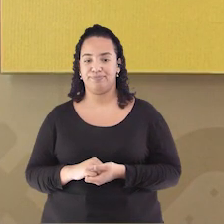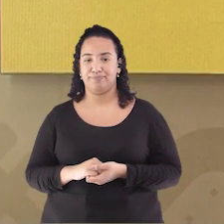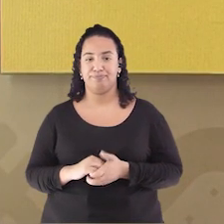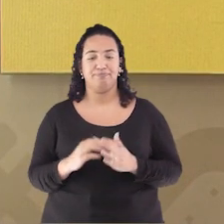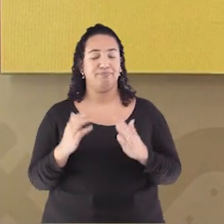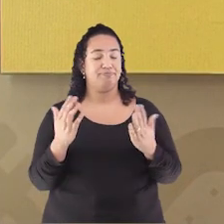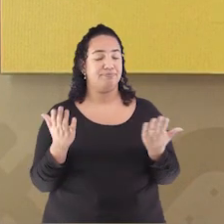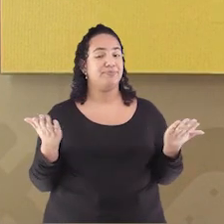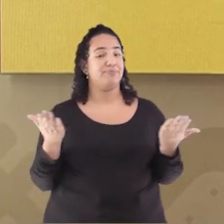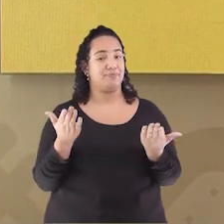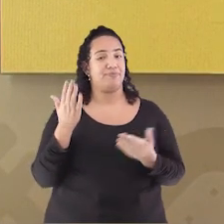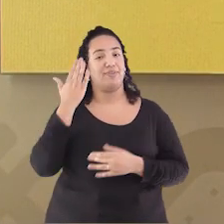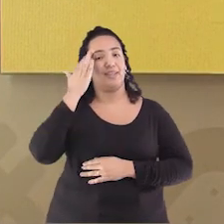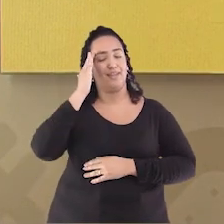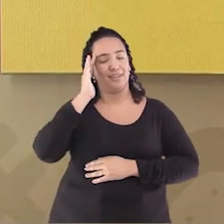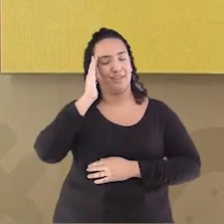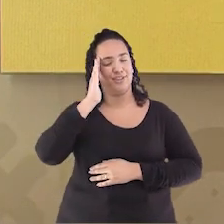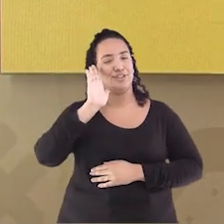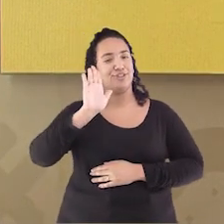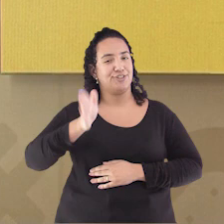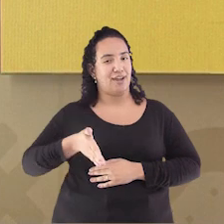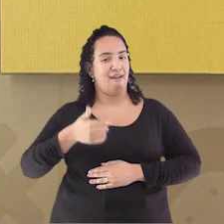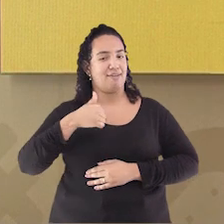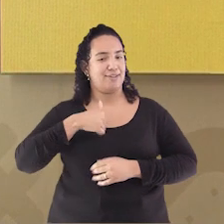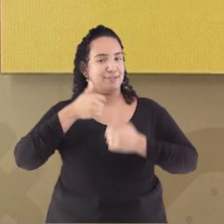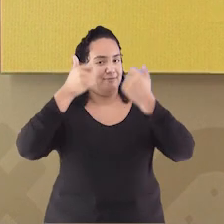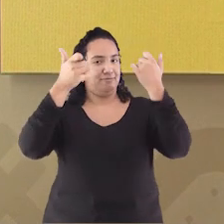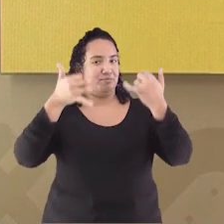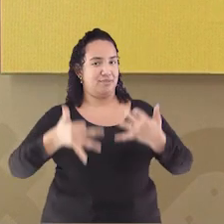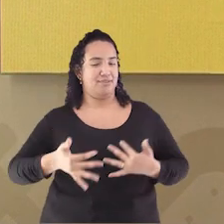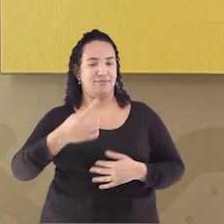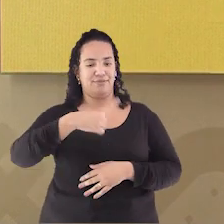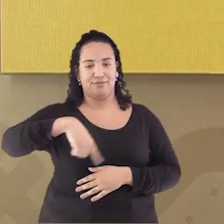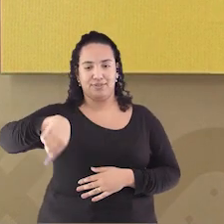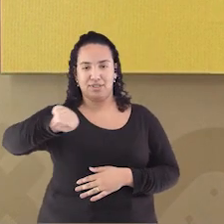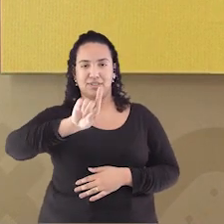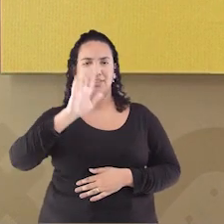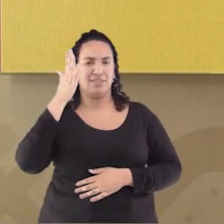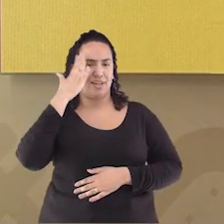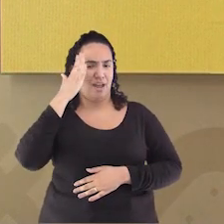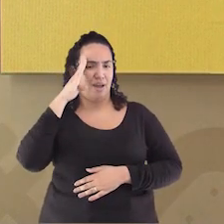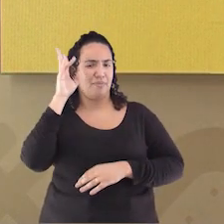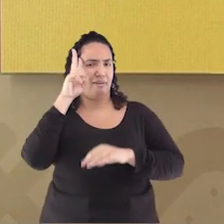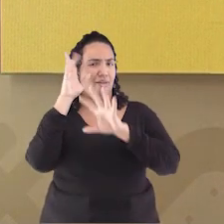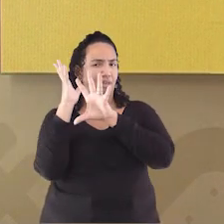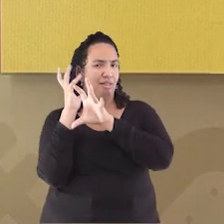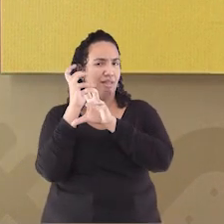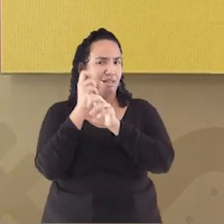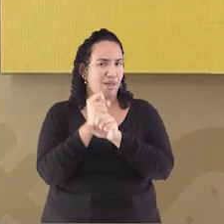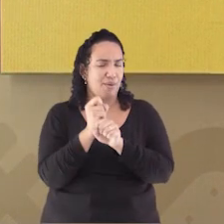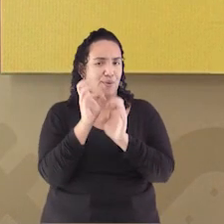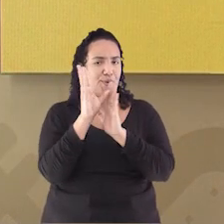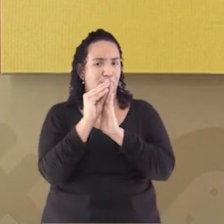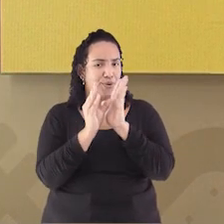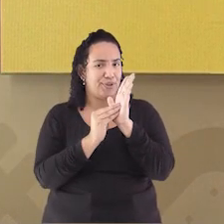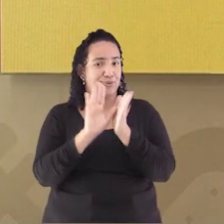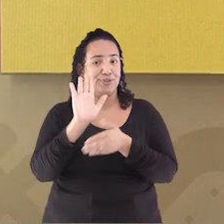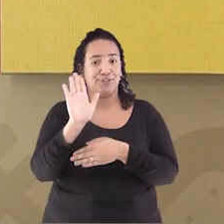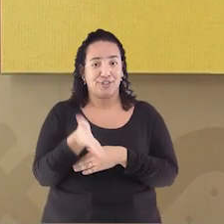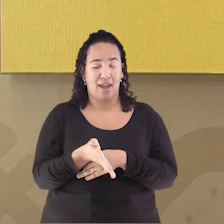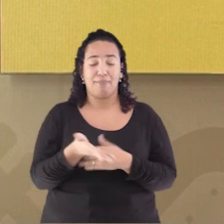Acredito Que com essas Explicações Você conseguiu Relembrar Bem esse conteúdo